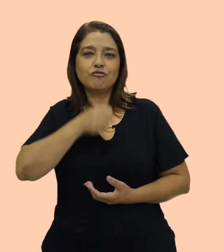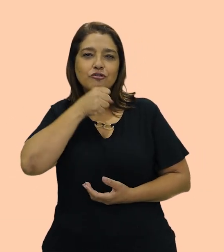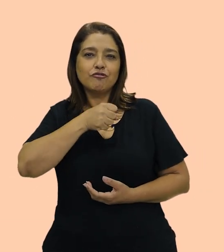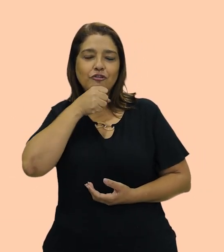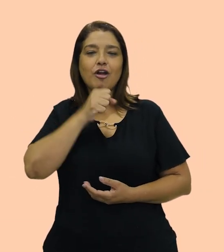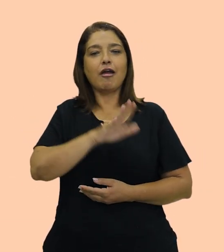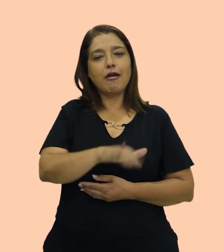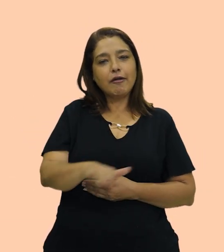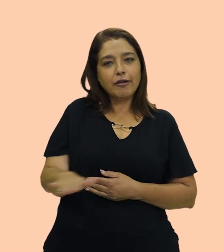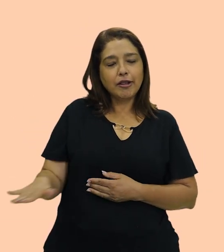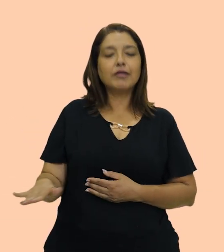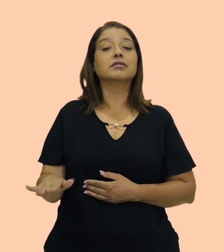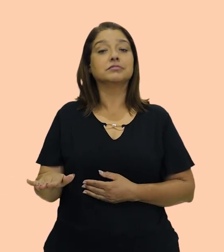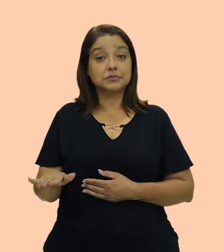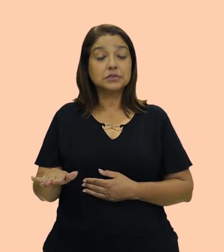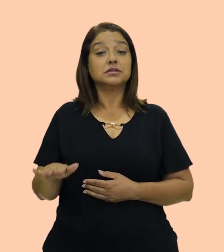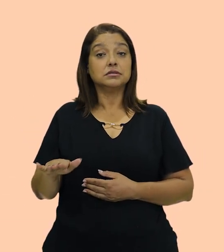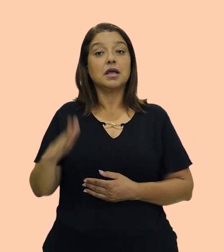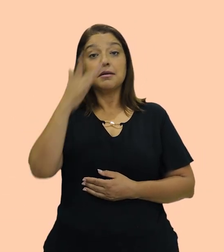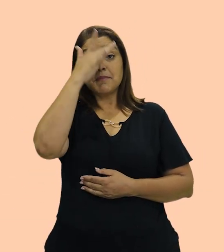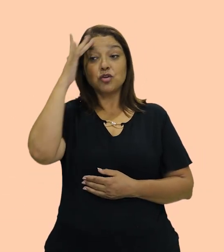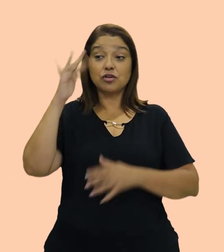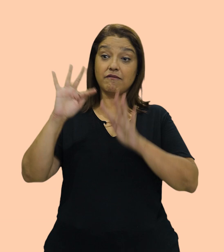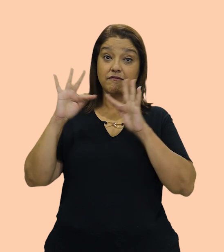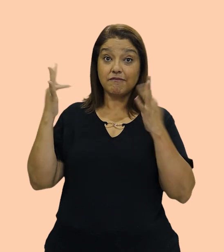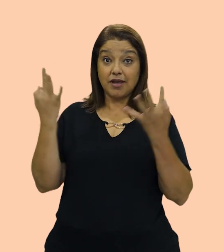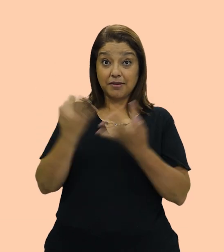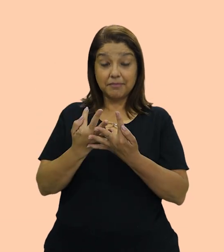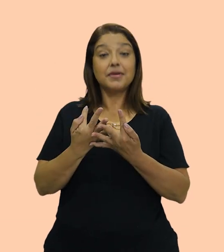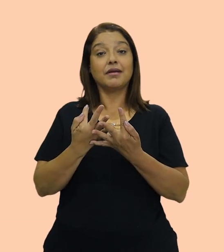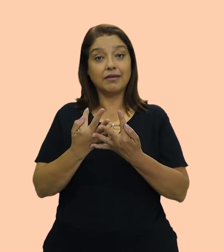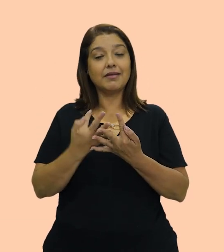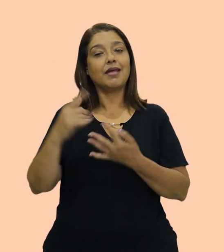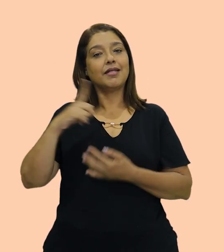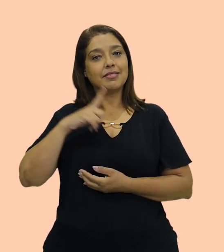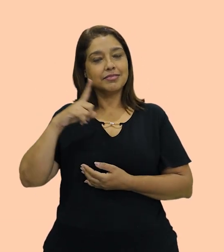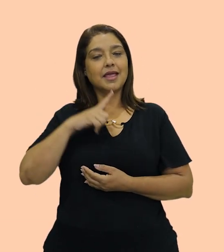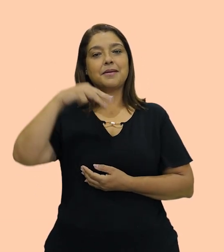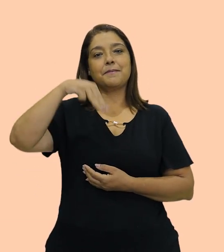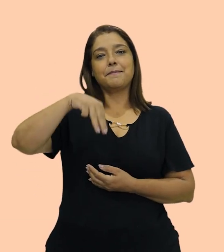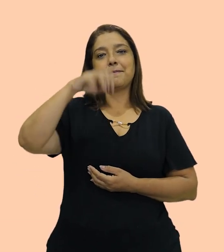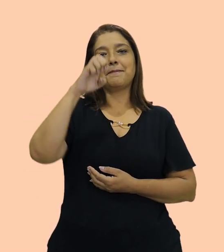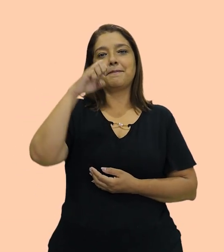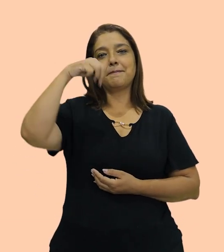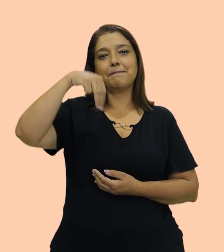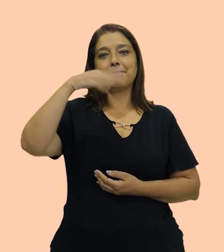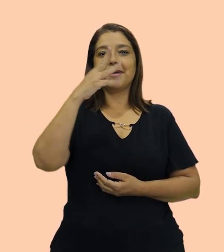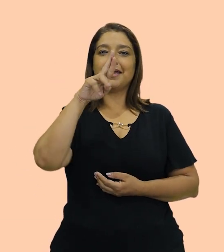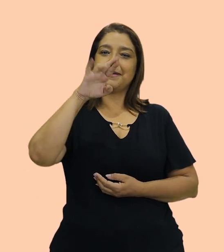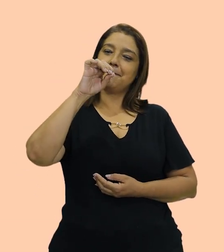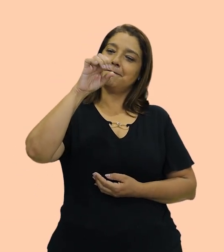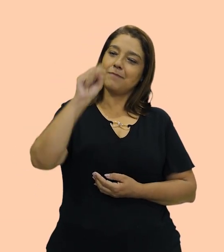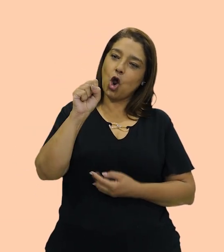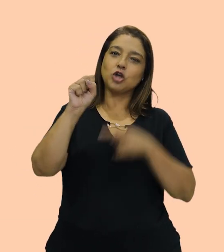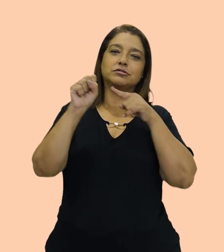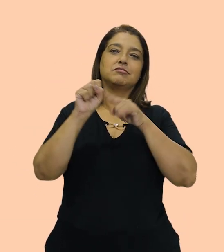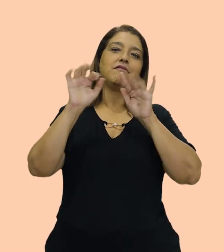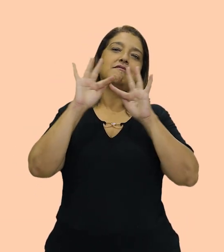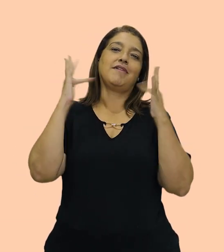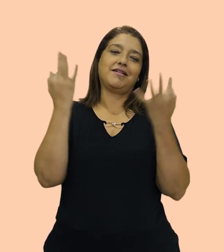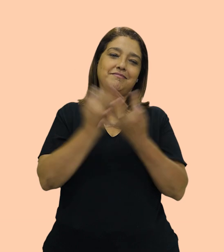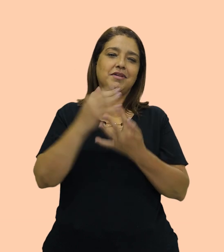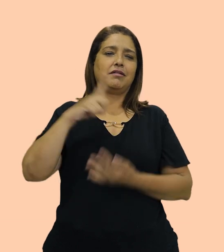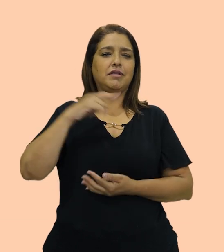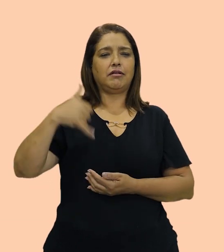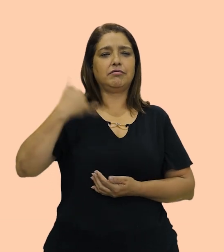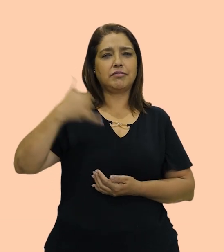Todas as pessoas de uma família são chamadas de membros da família. Tá vendo aí na imagem? Diferentes idades.